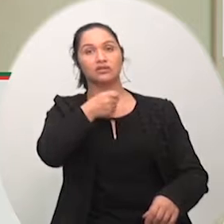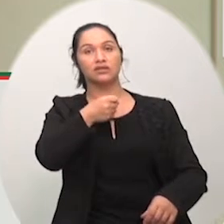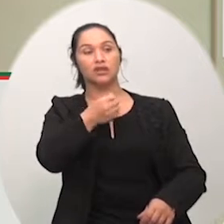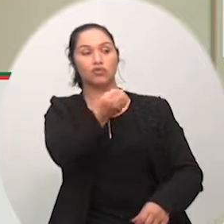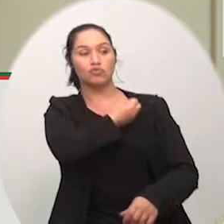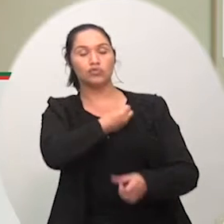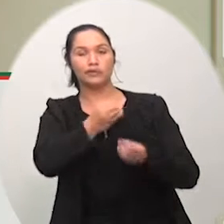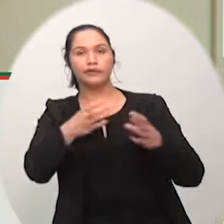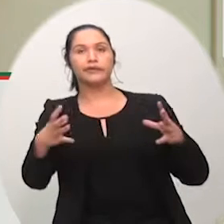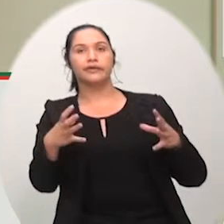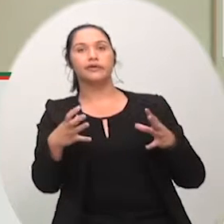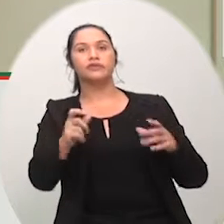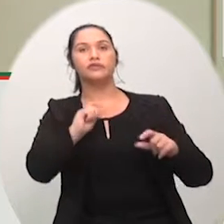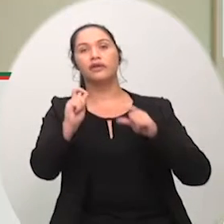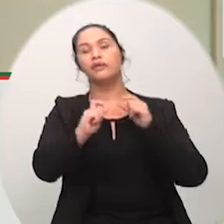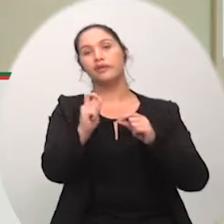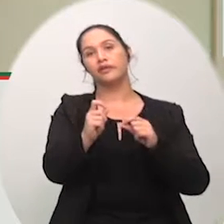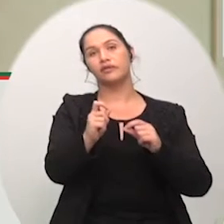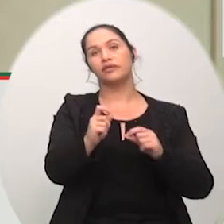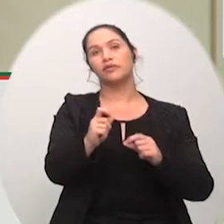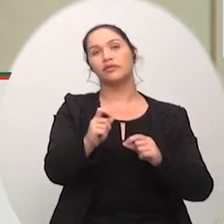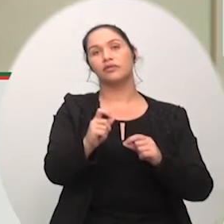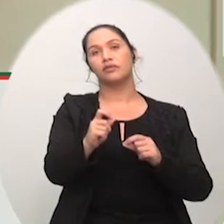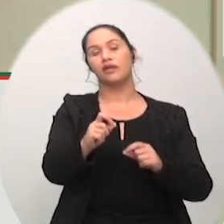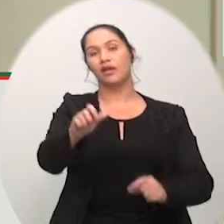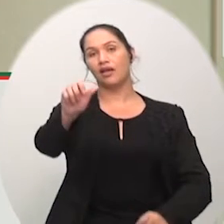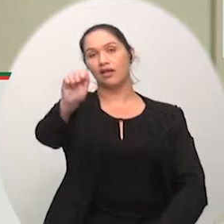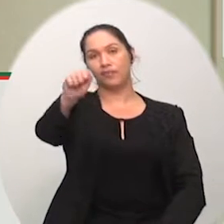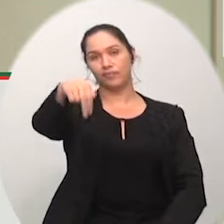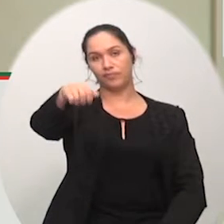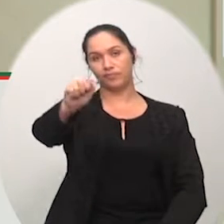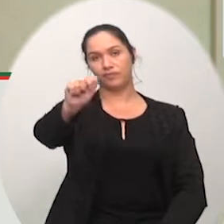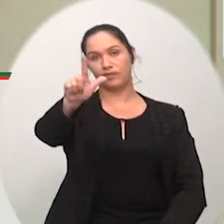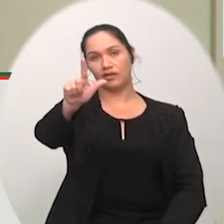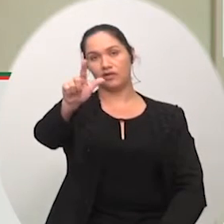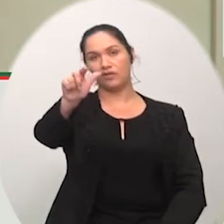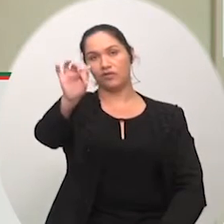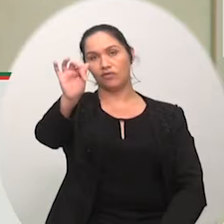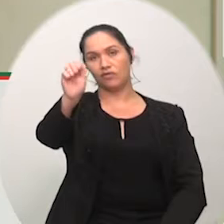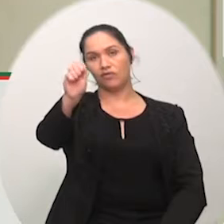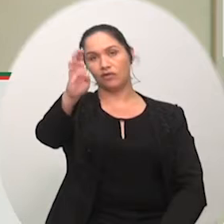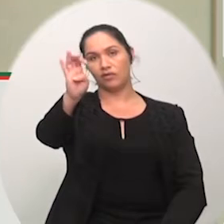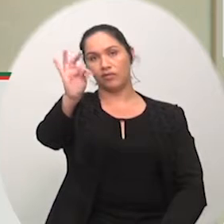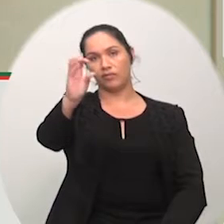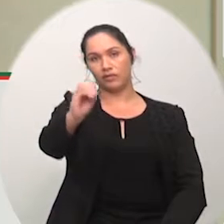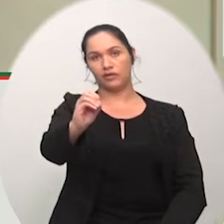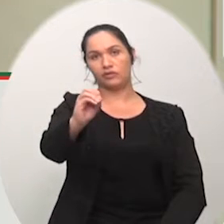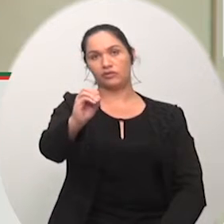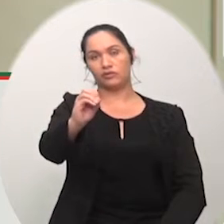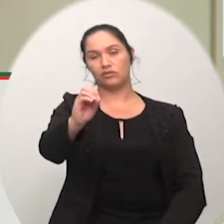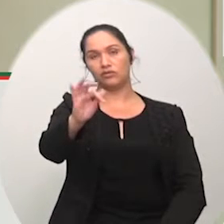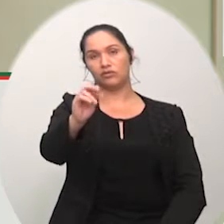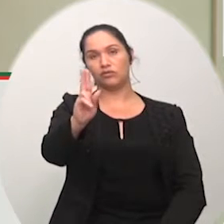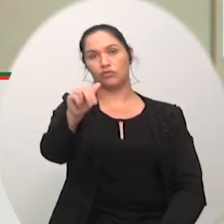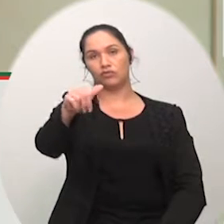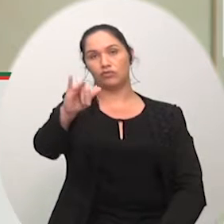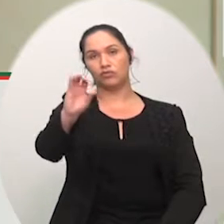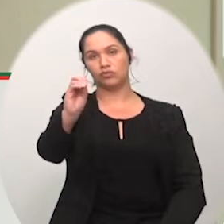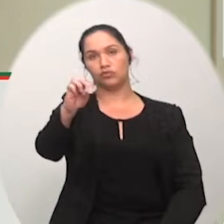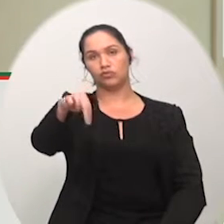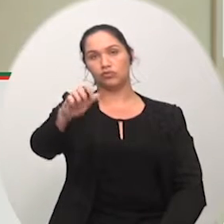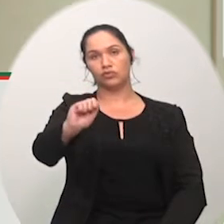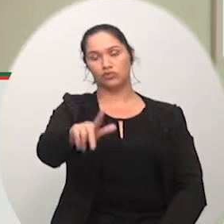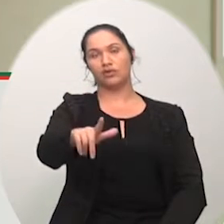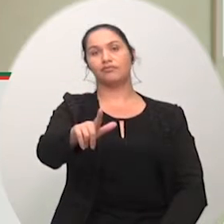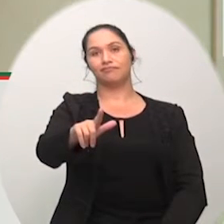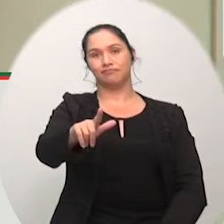conseguem por exemplo conhecer um dinheiro mas eles não sabem ler eles conhecem a linha do ônibus por causa que eles conhecem